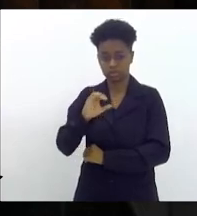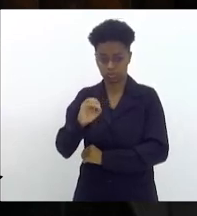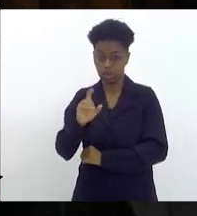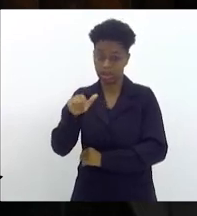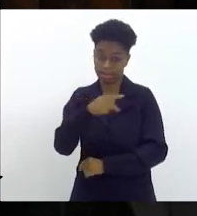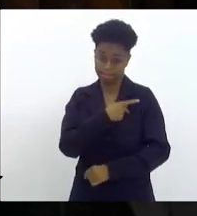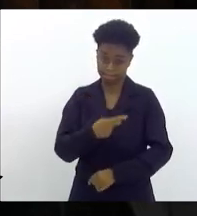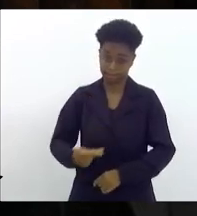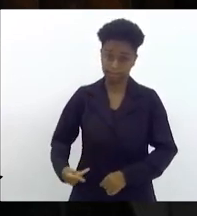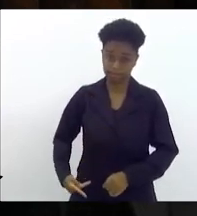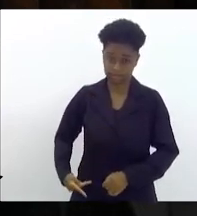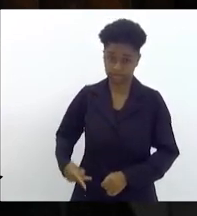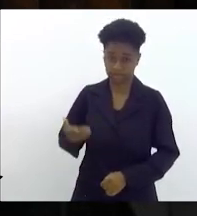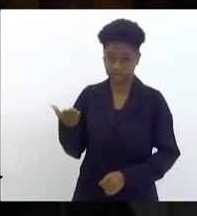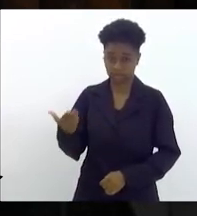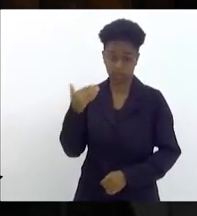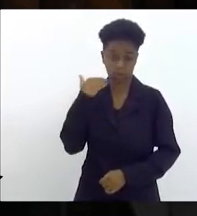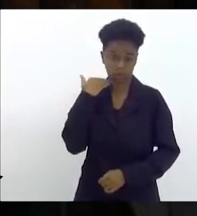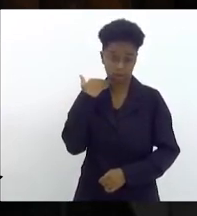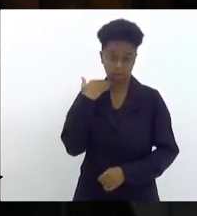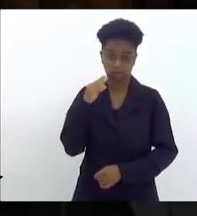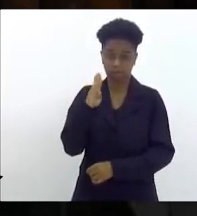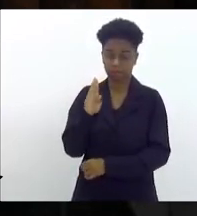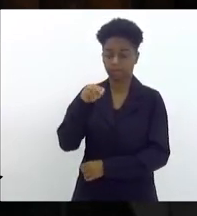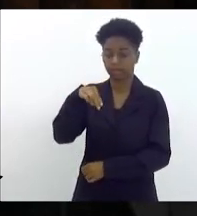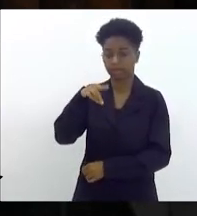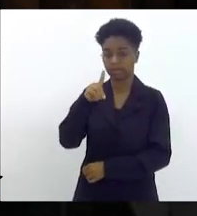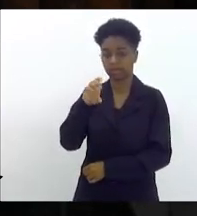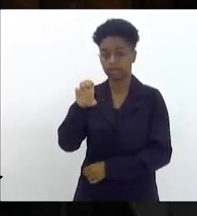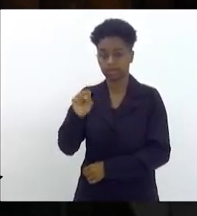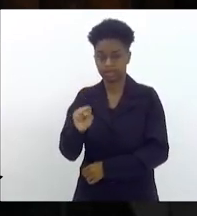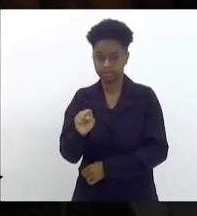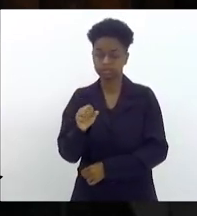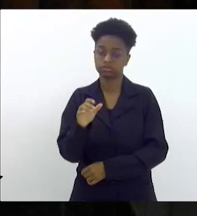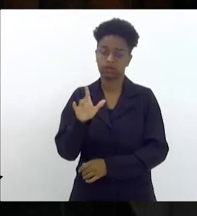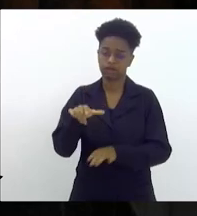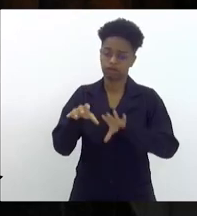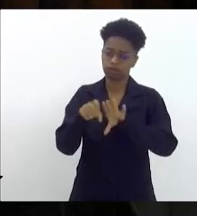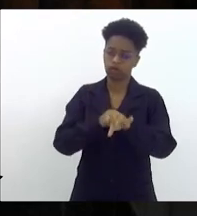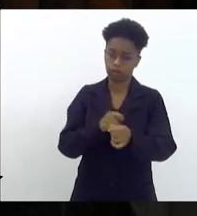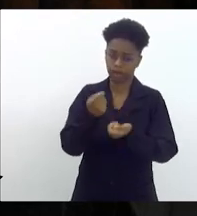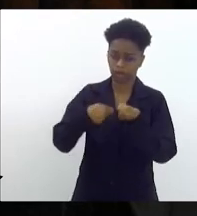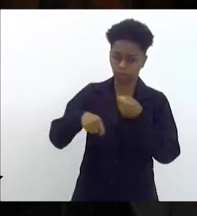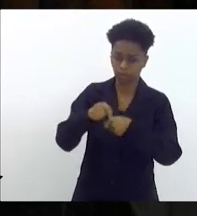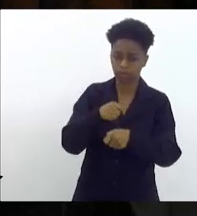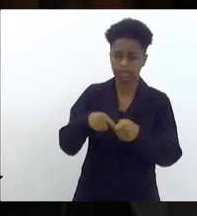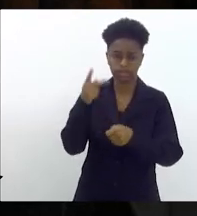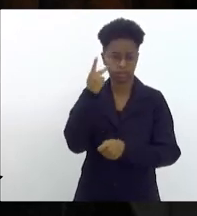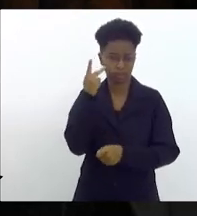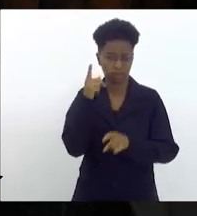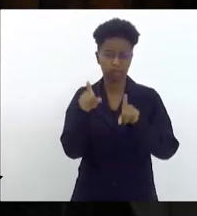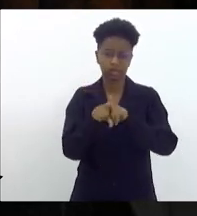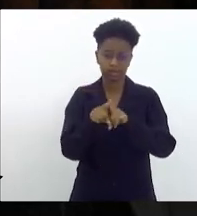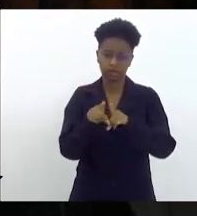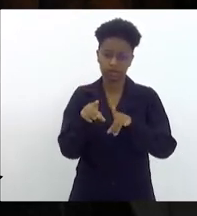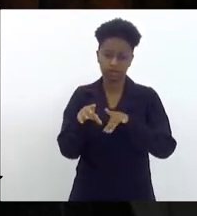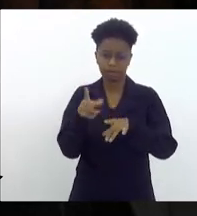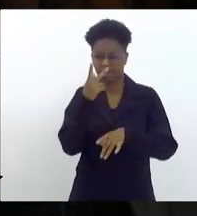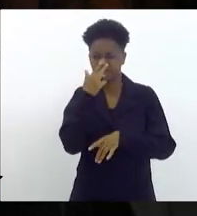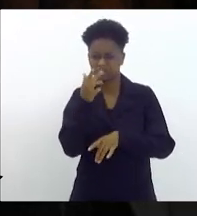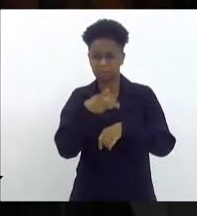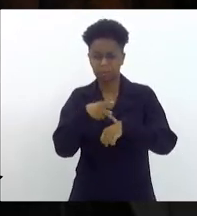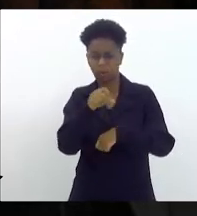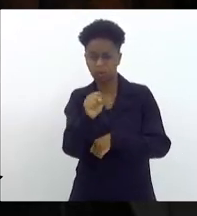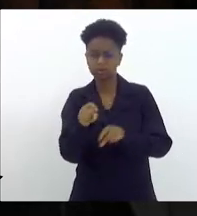economista de São Paulo, PHD, enfim, e militante histórico e fundador, parece, do